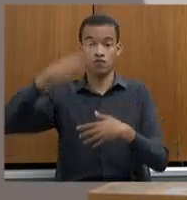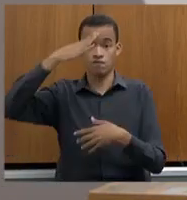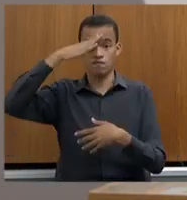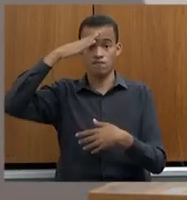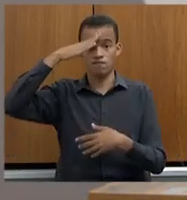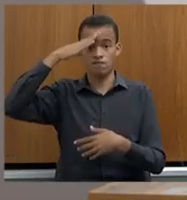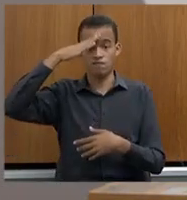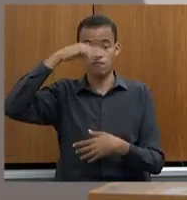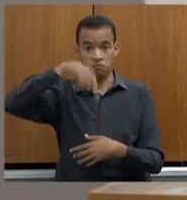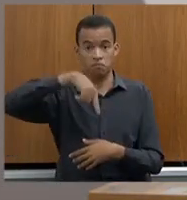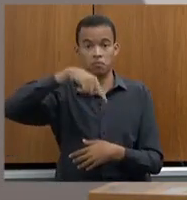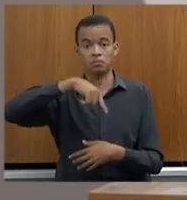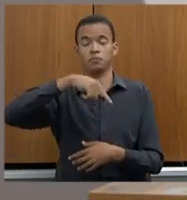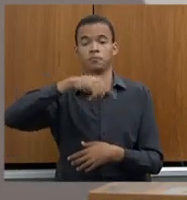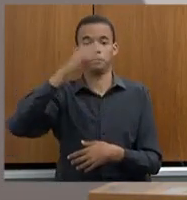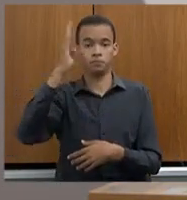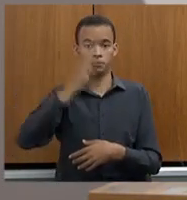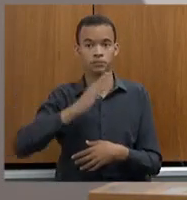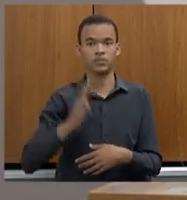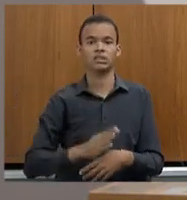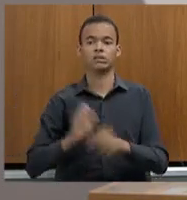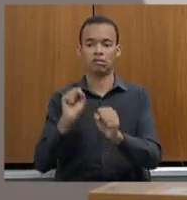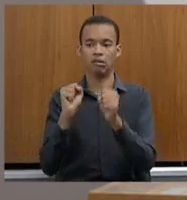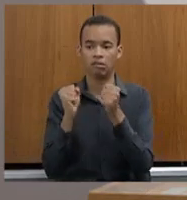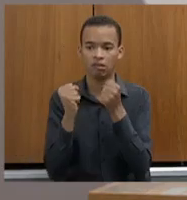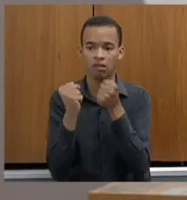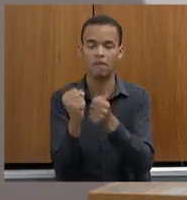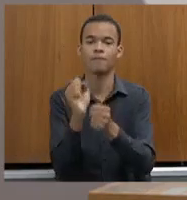eu tenho lutado muito por isso,